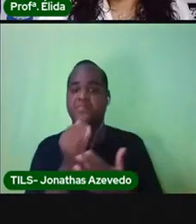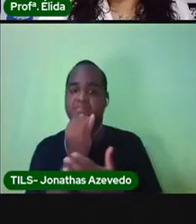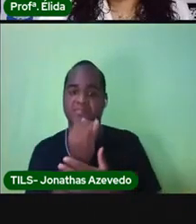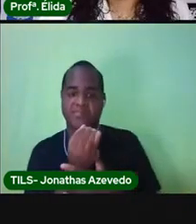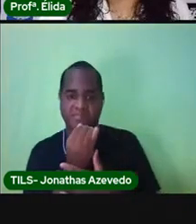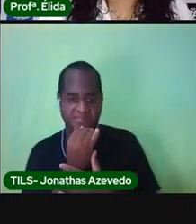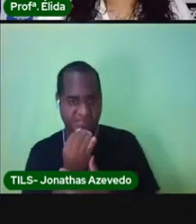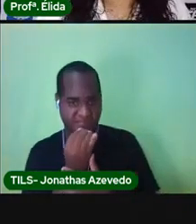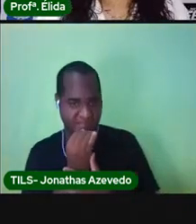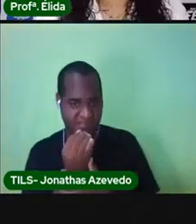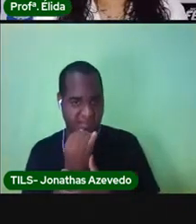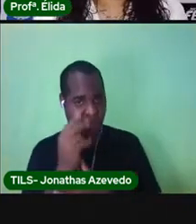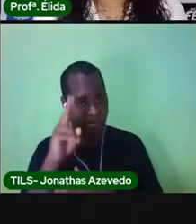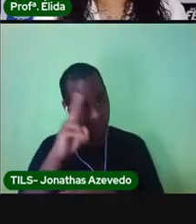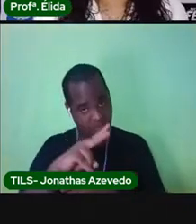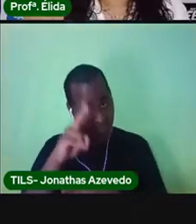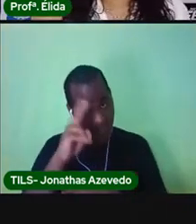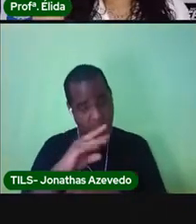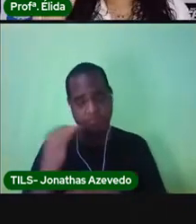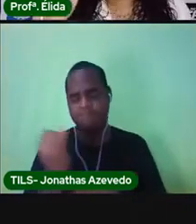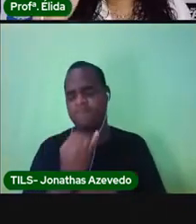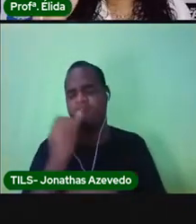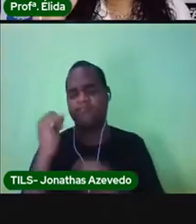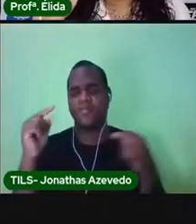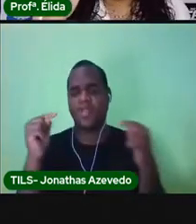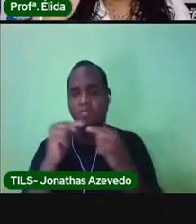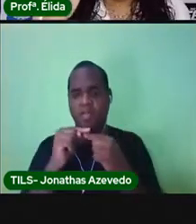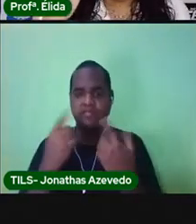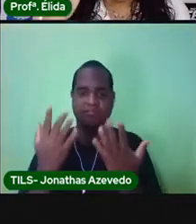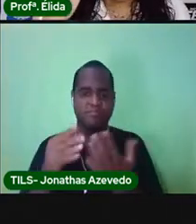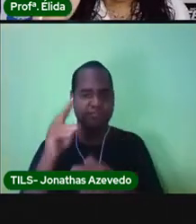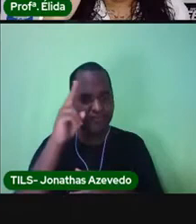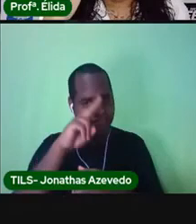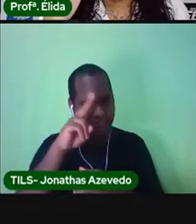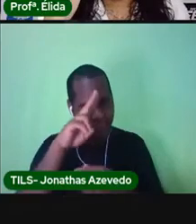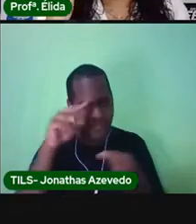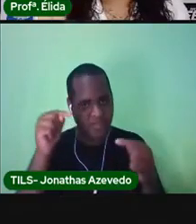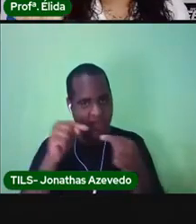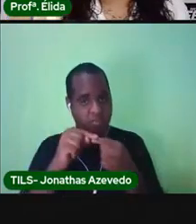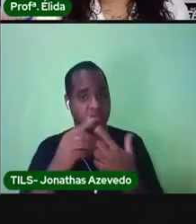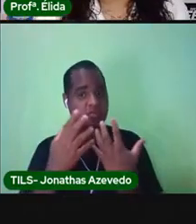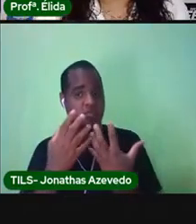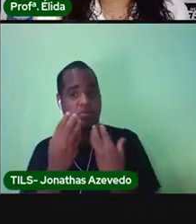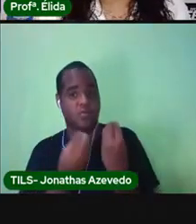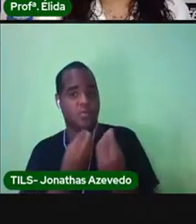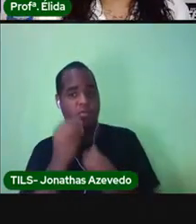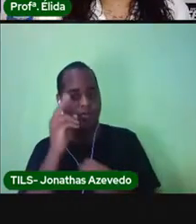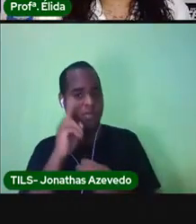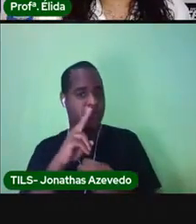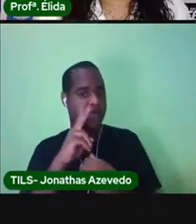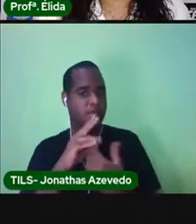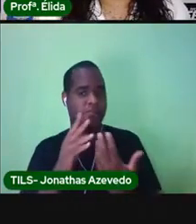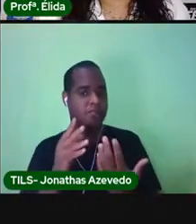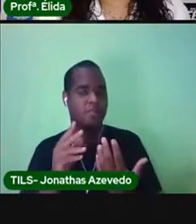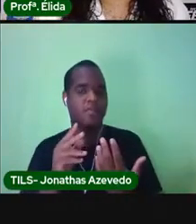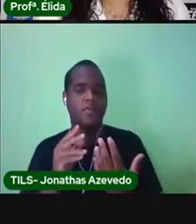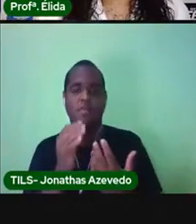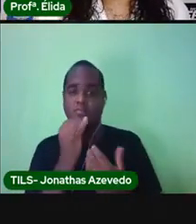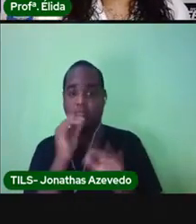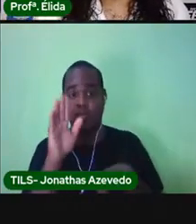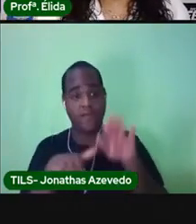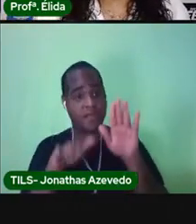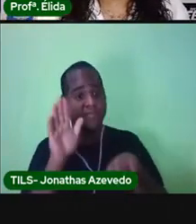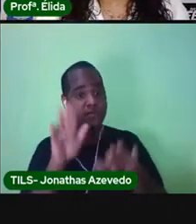lembrete. O lembrete serve para lembrar, para a gente recordar as coisas. Tipo, às vezes